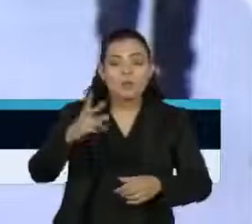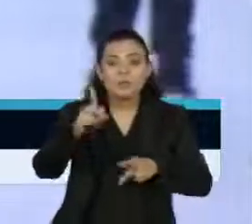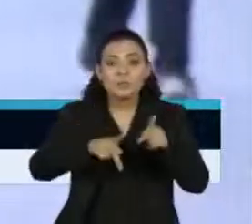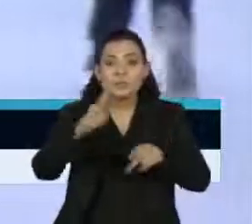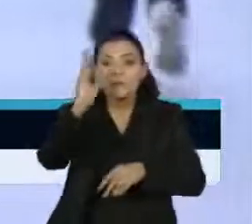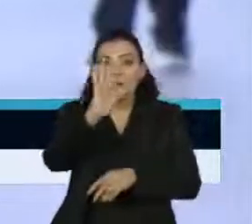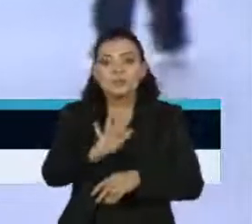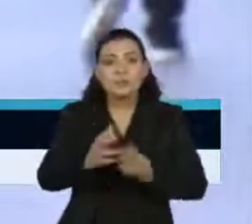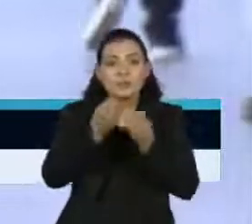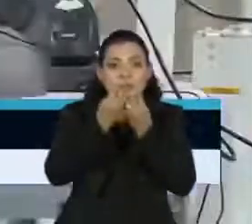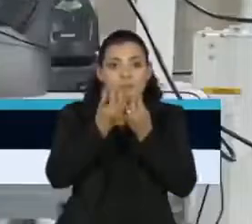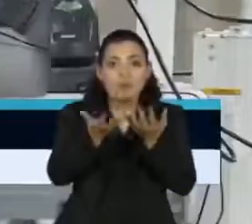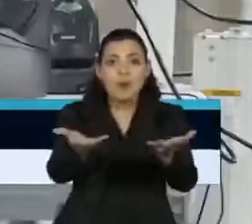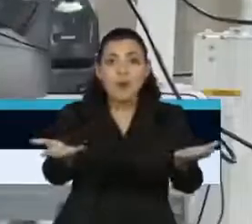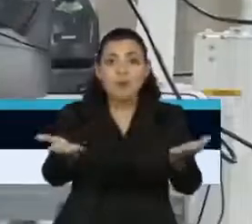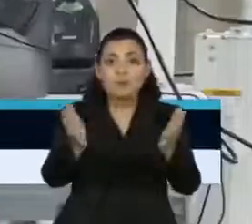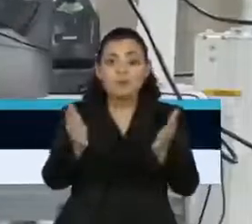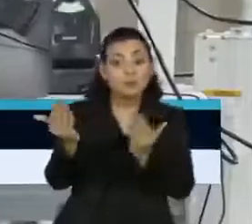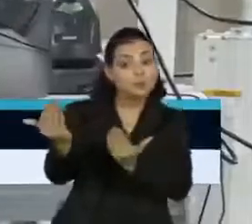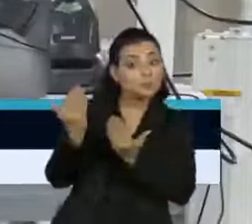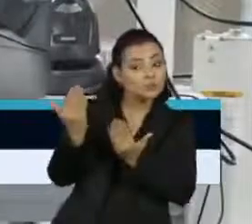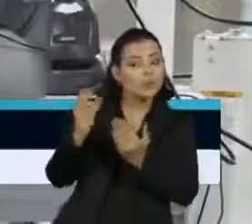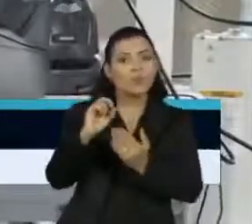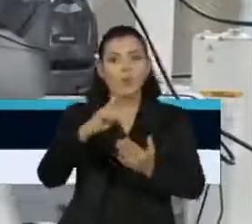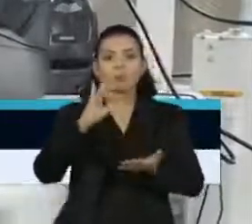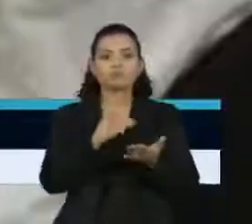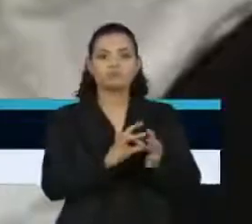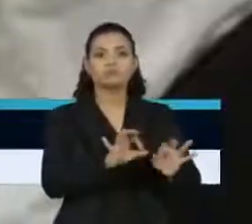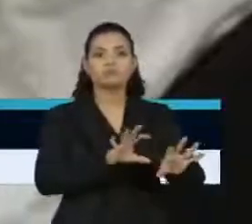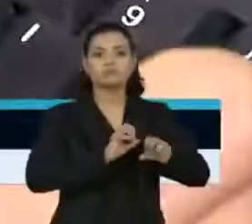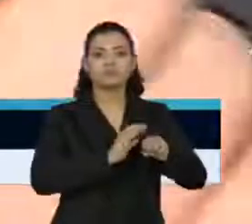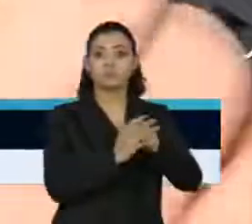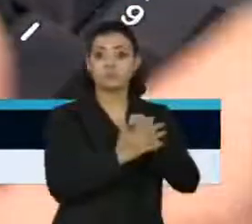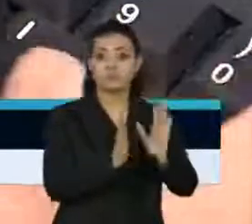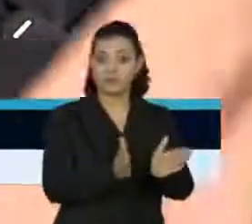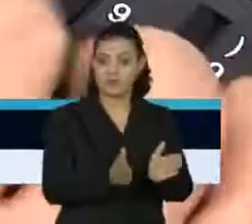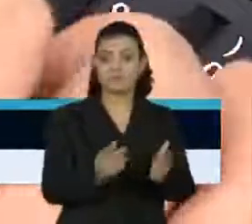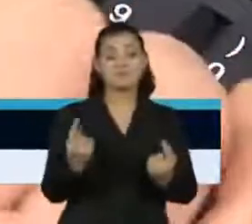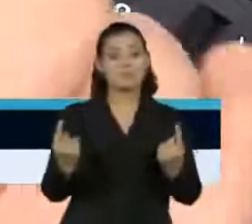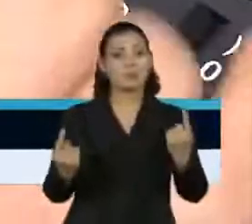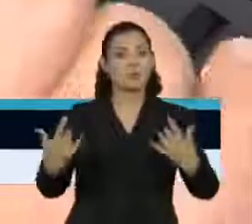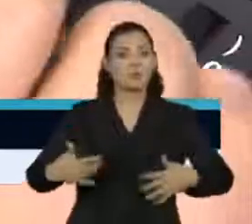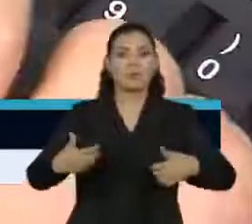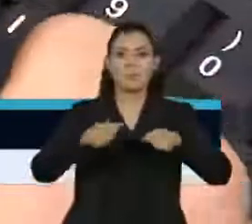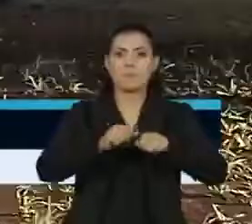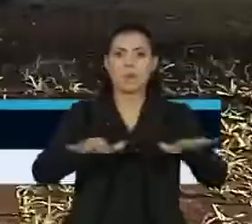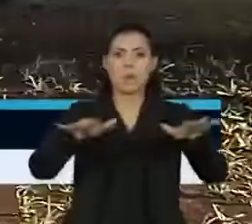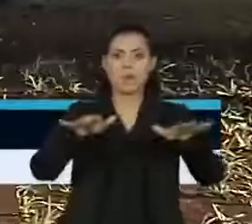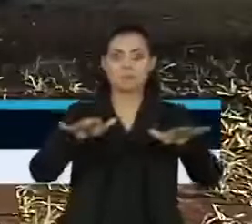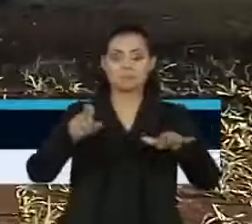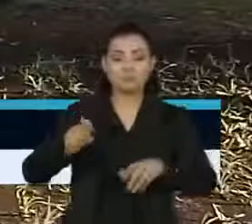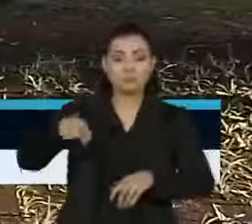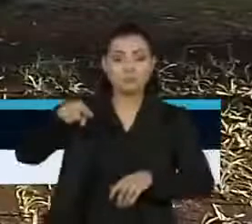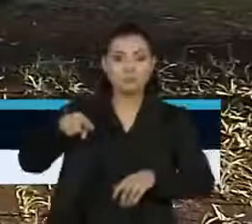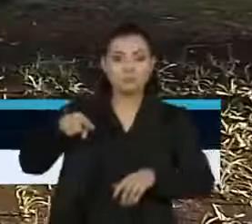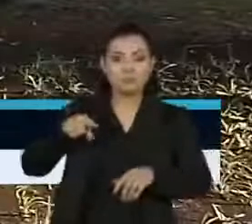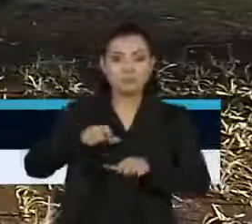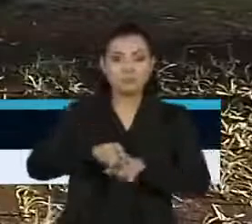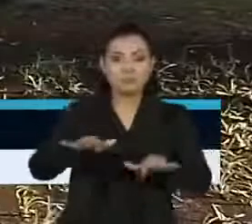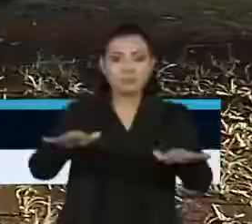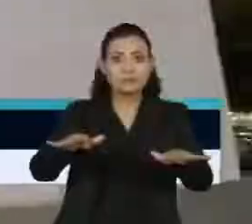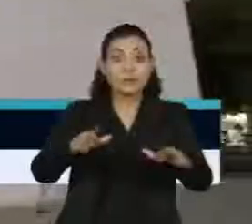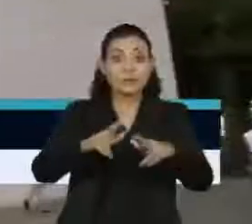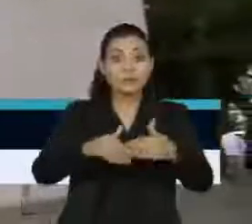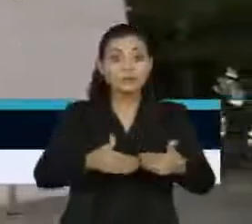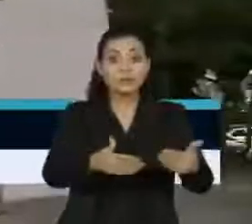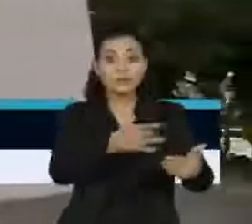que tiveram diagnóstico suspeito ou confirmado para a Covid-19 ao alcance de um clique. O vazamento de senhas do